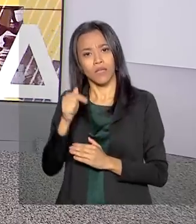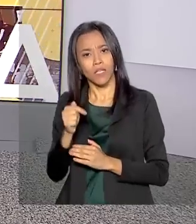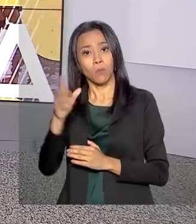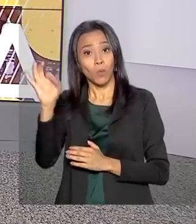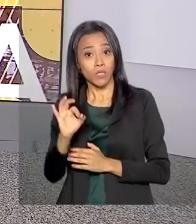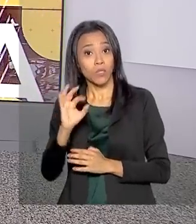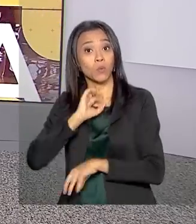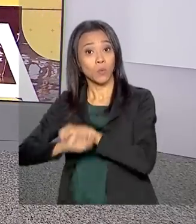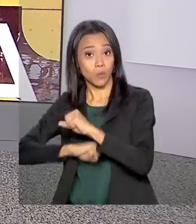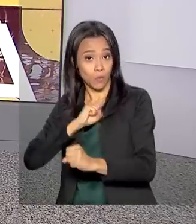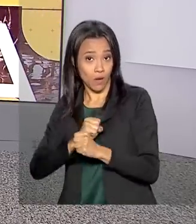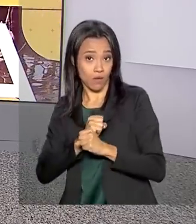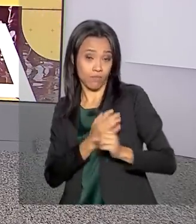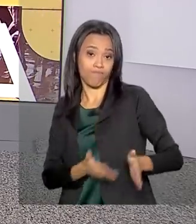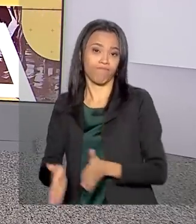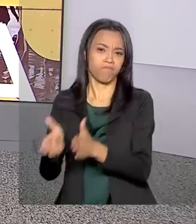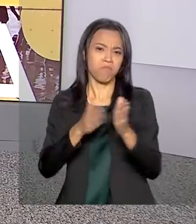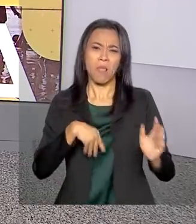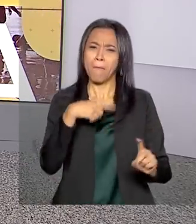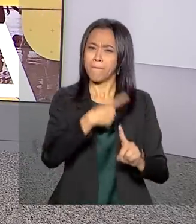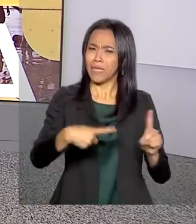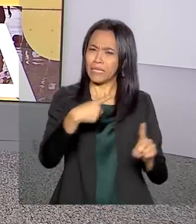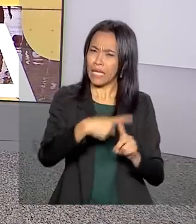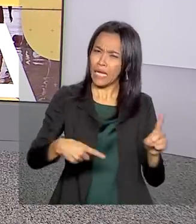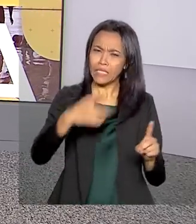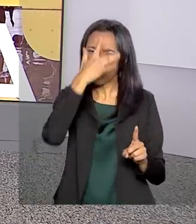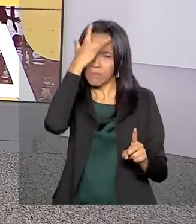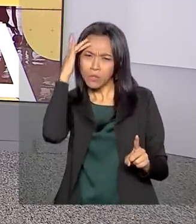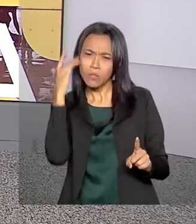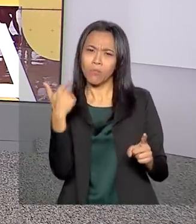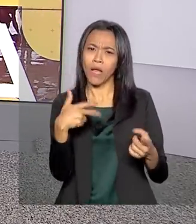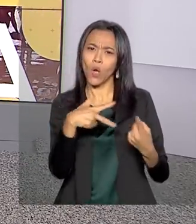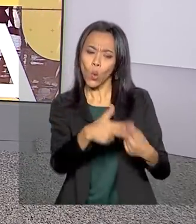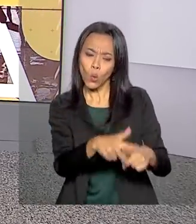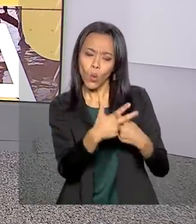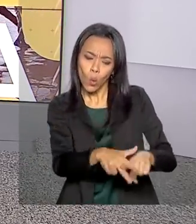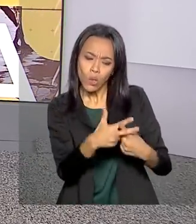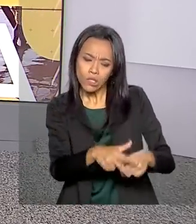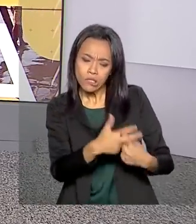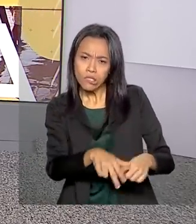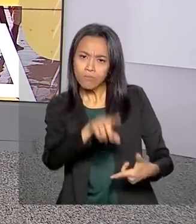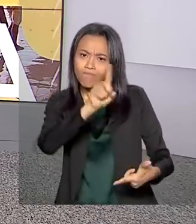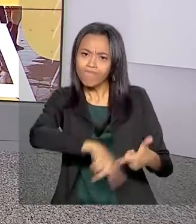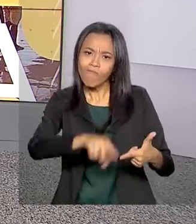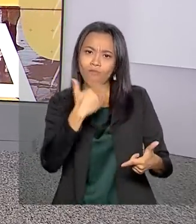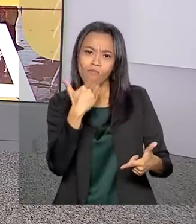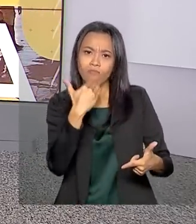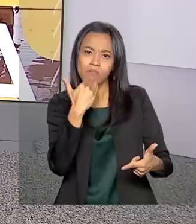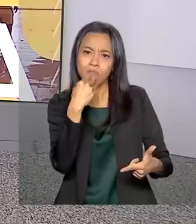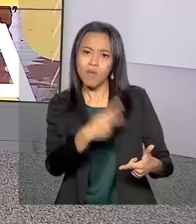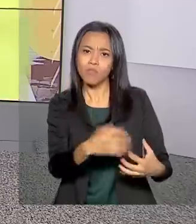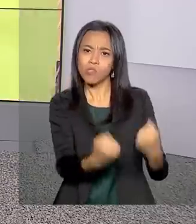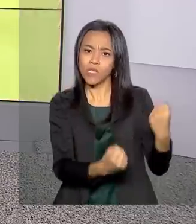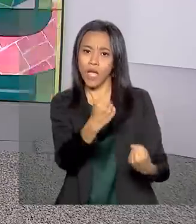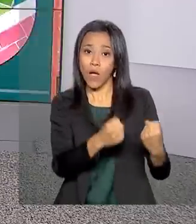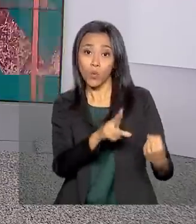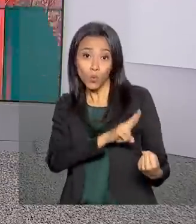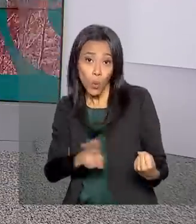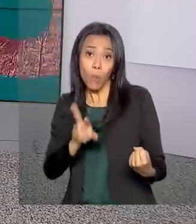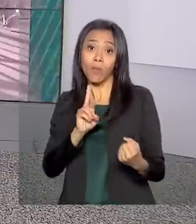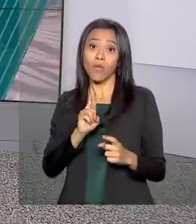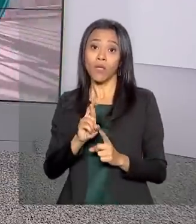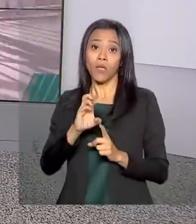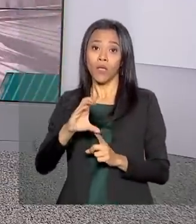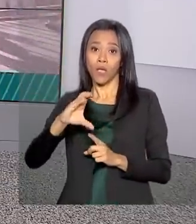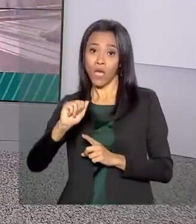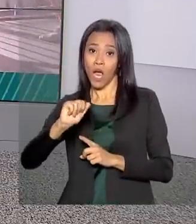Nem metade das pessoas chamadas para corrigir defeitos dos automóveis atende a convocação. O chamado recall tem sido ignorado muitas vezes,